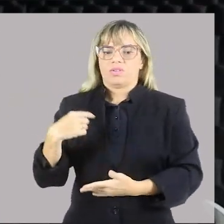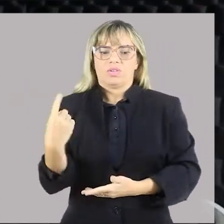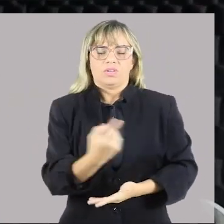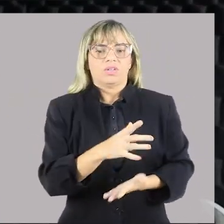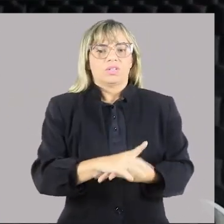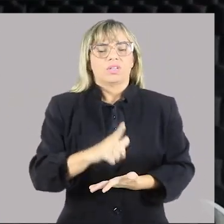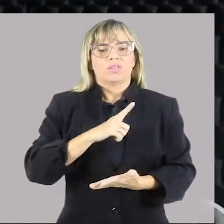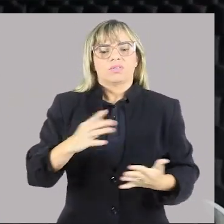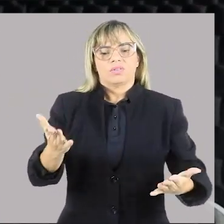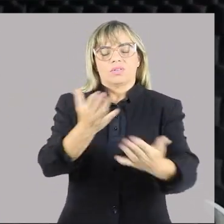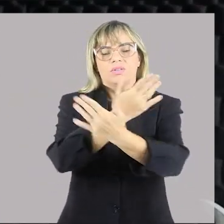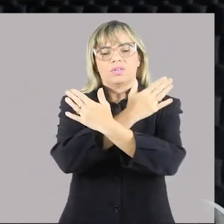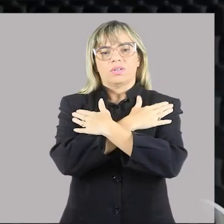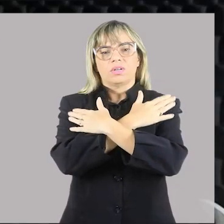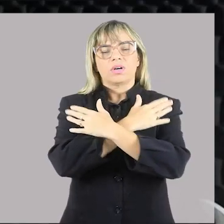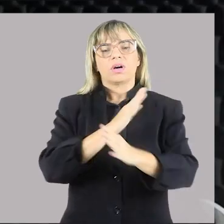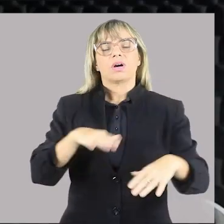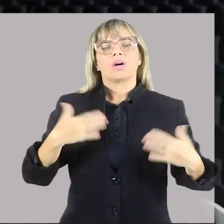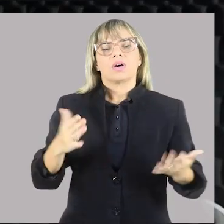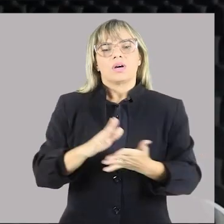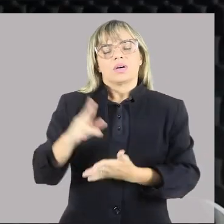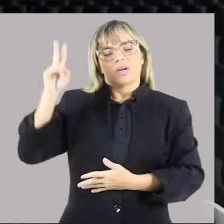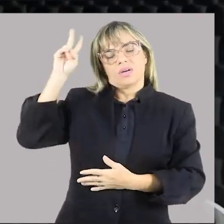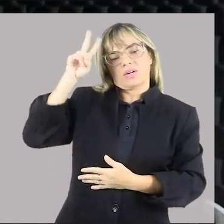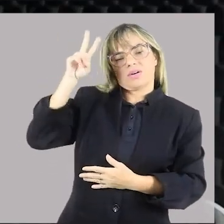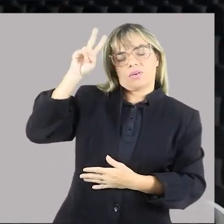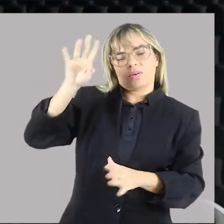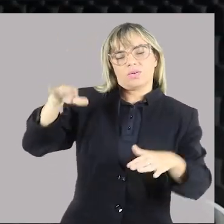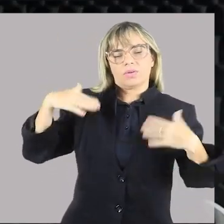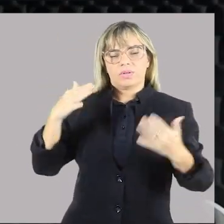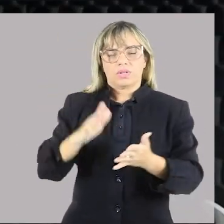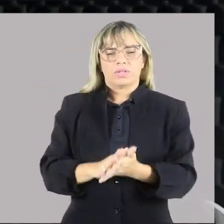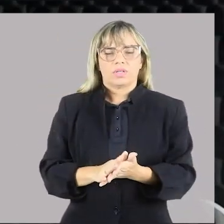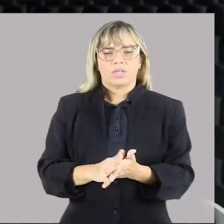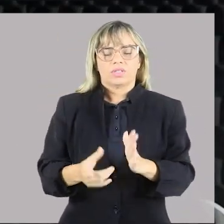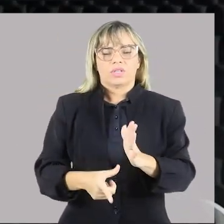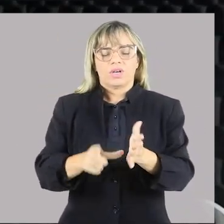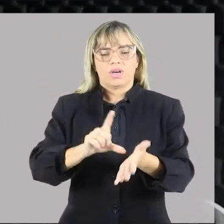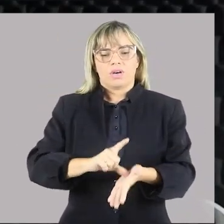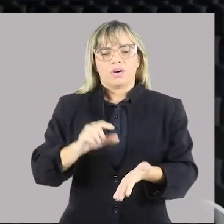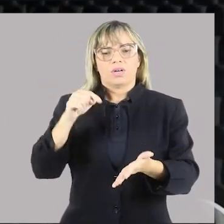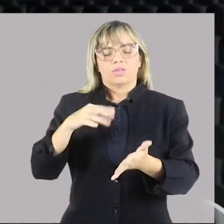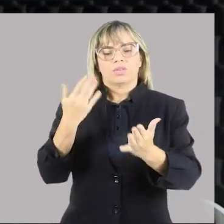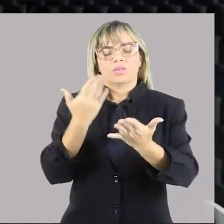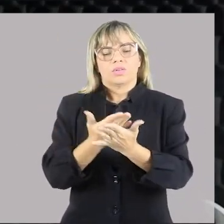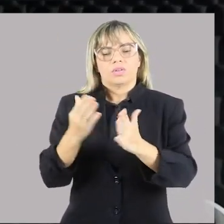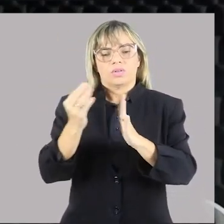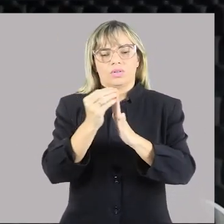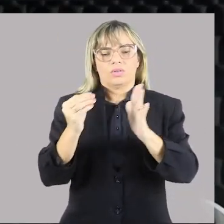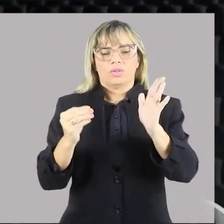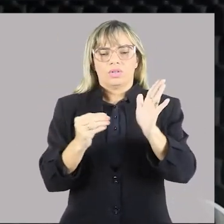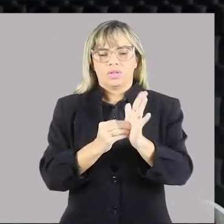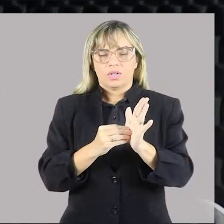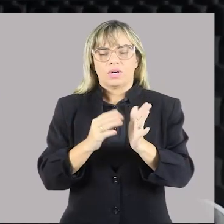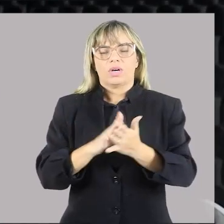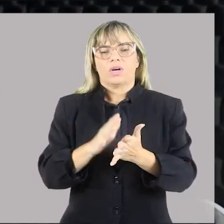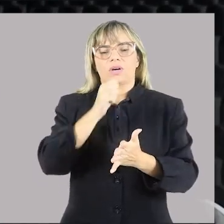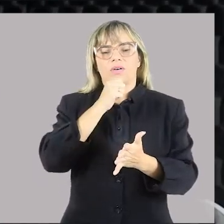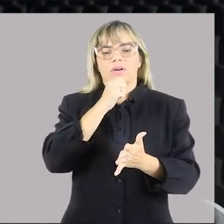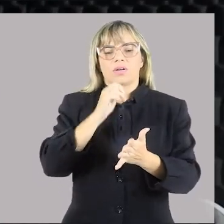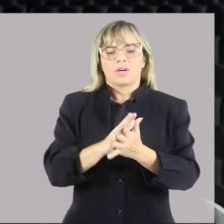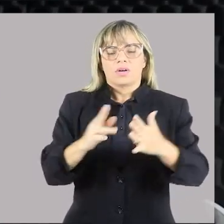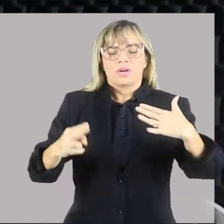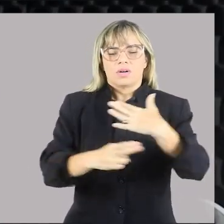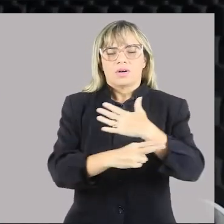temos o desemprego. Só lembrando a vocês que, na nossa última aula, ainda sobre urbanização, lá